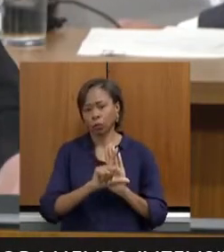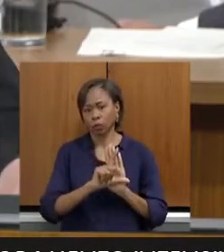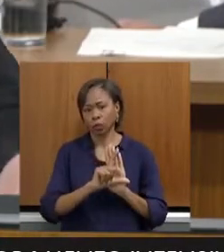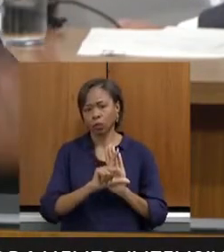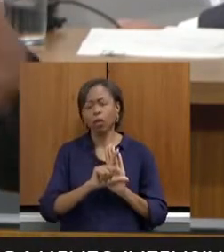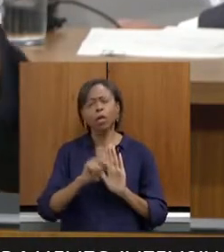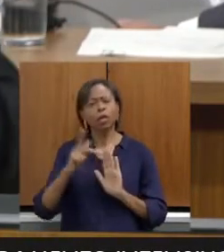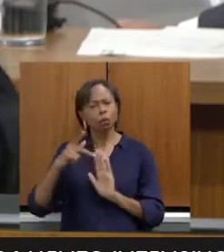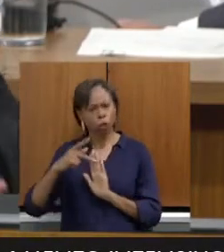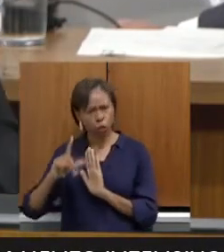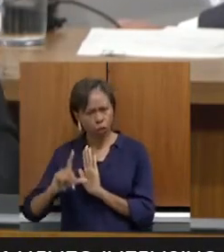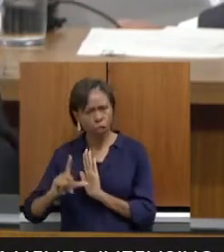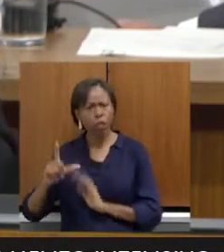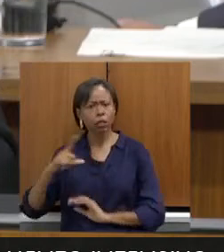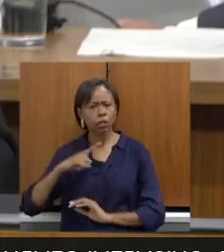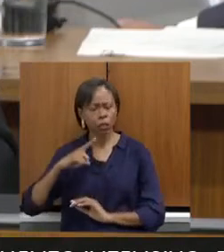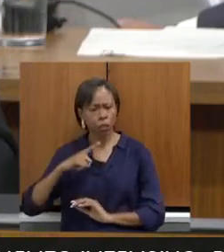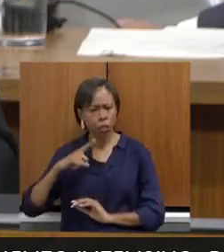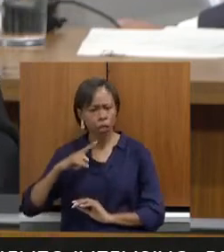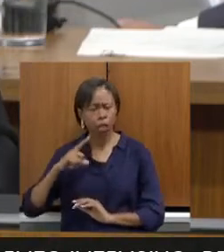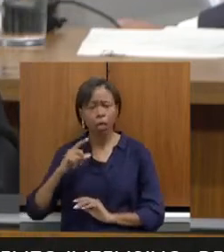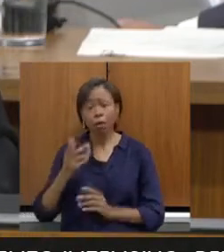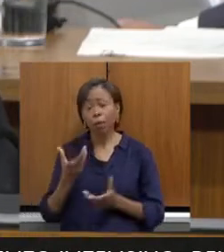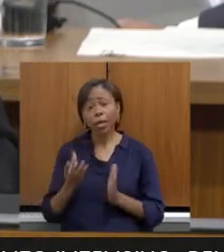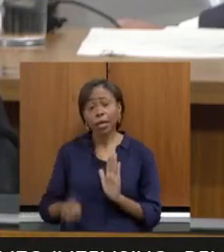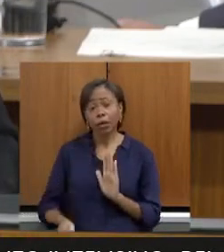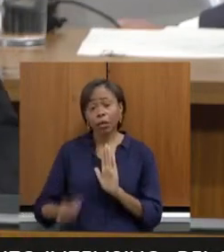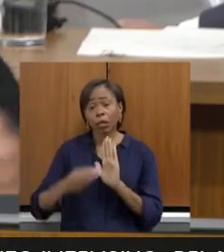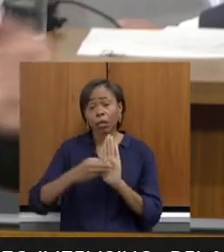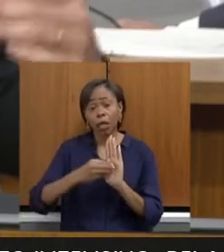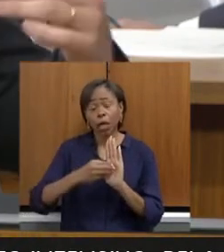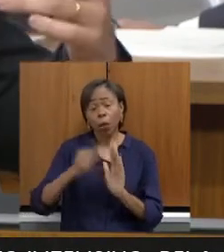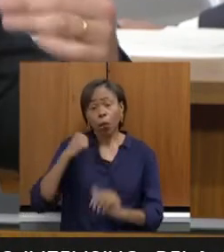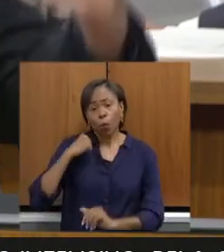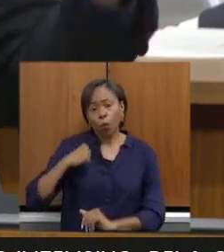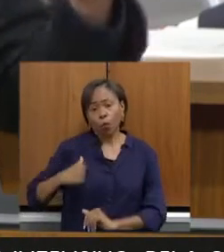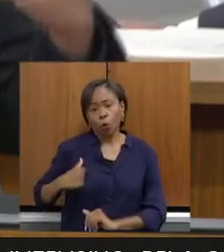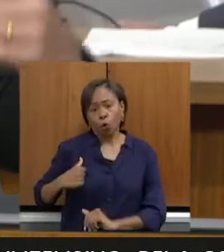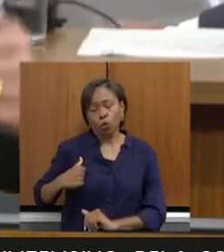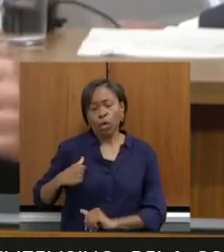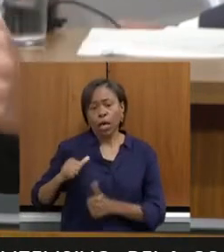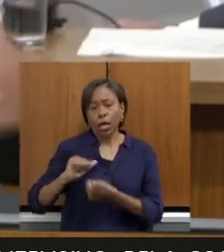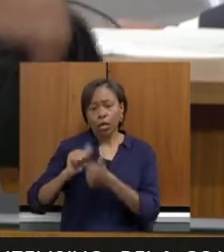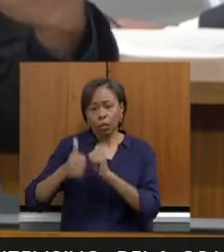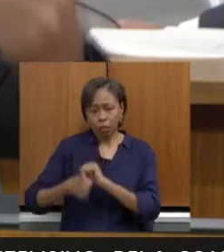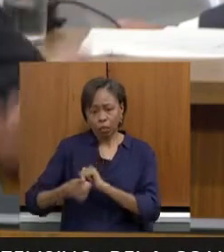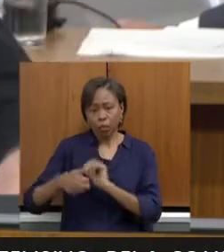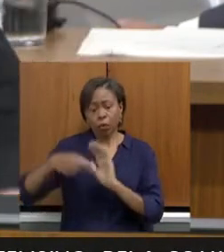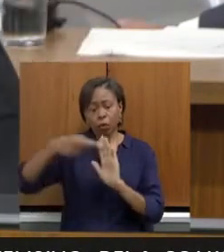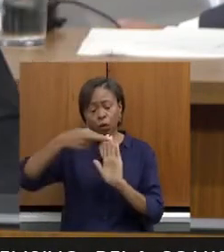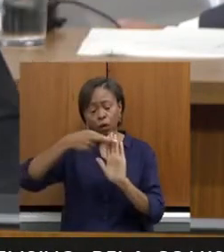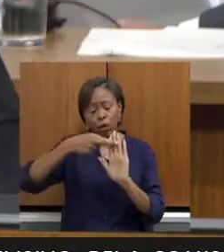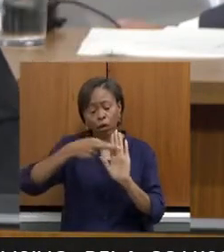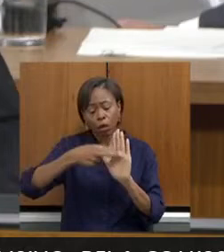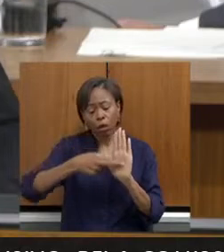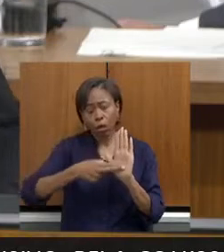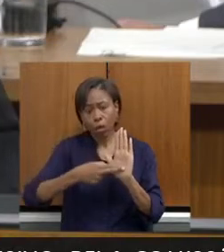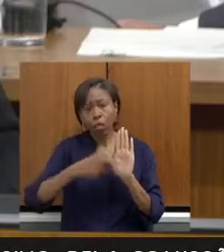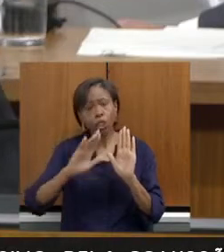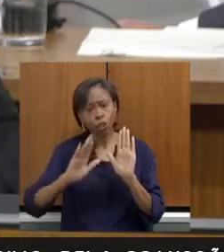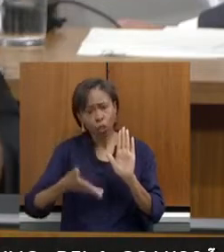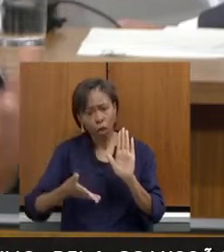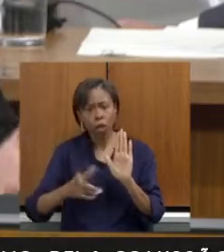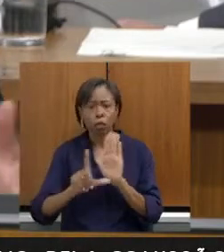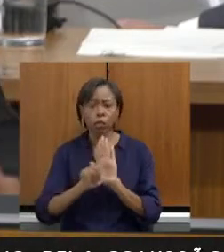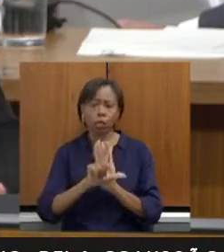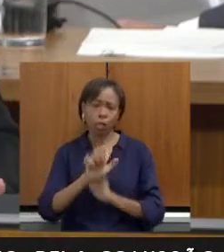de lei entre a imitação de inclusão de um critério do Bolsa Atleta. E todos esses critérios já estão estabelecidos na lei. Então,